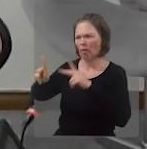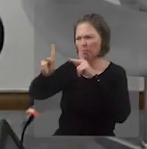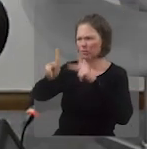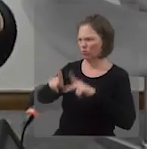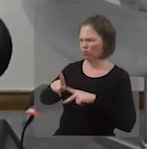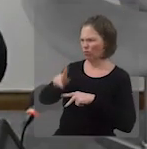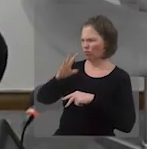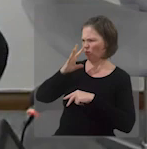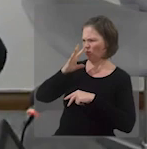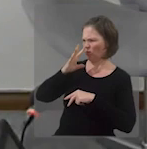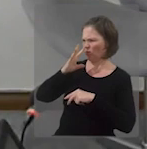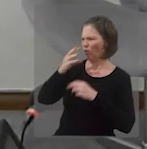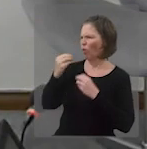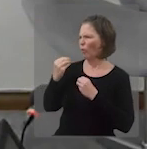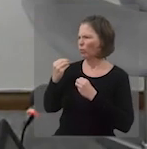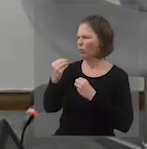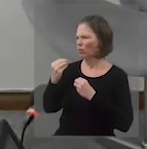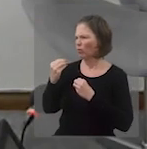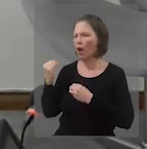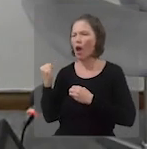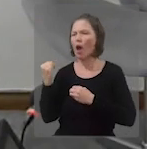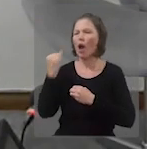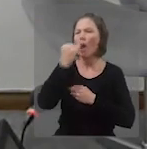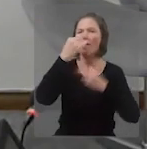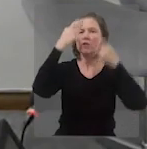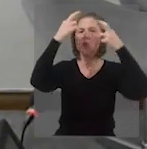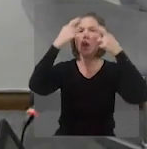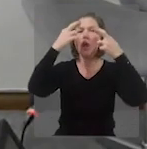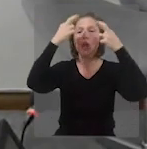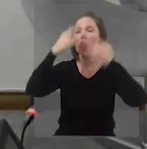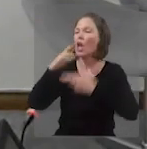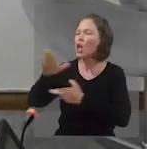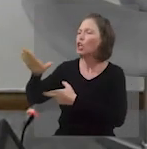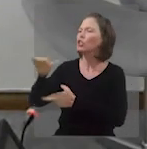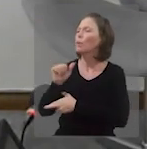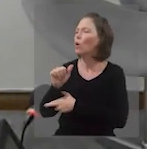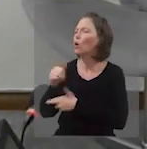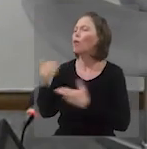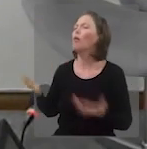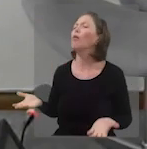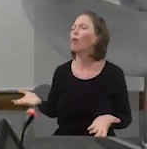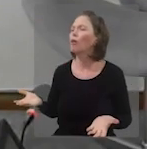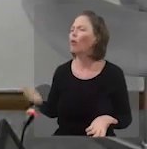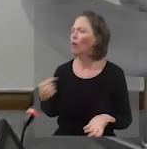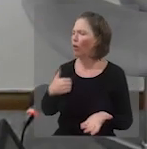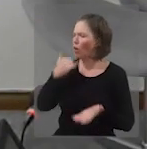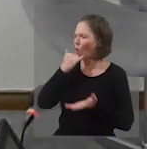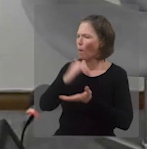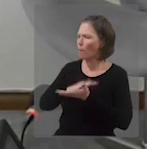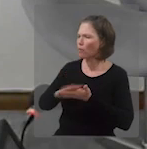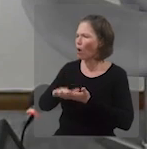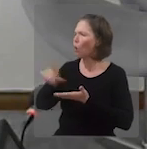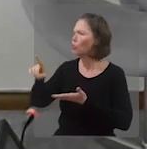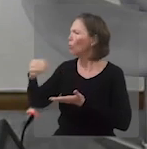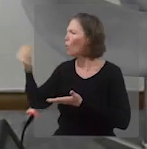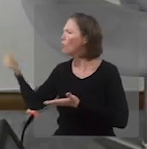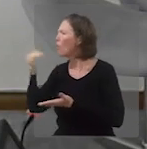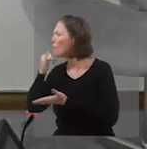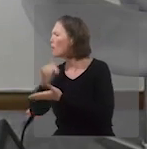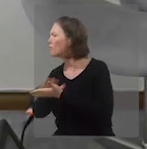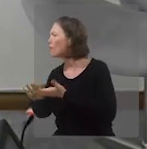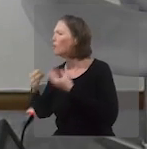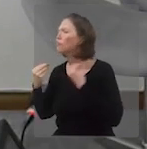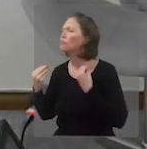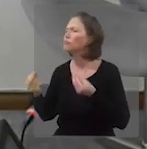Aí os que estavam assistindo isso foram noticiar esse fato ao rei, o rei mandou chamar esse cara, deu alta. E